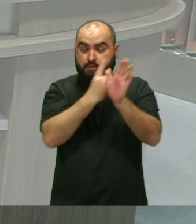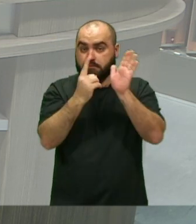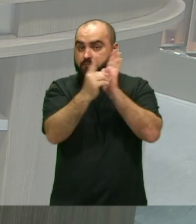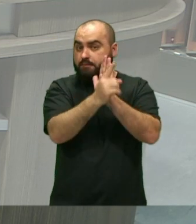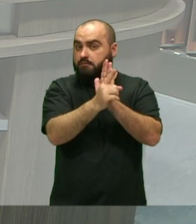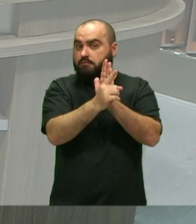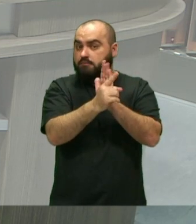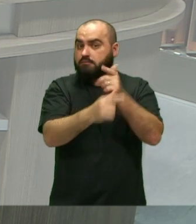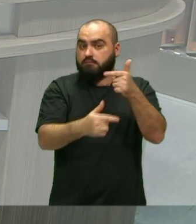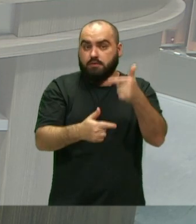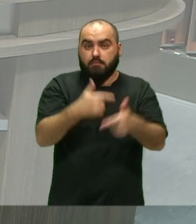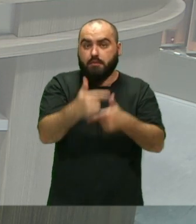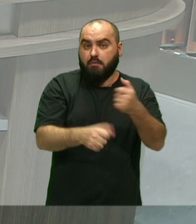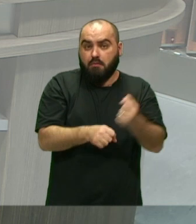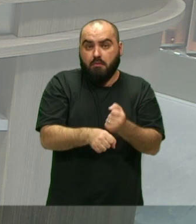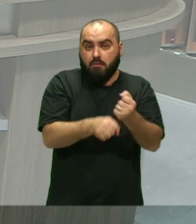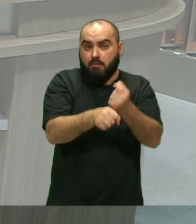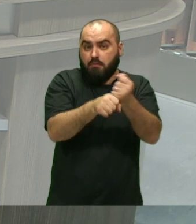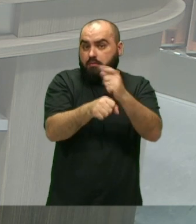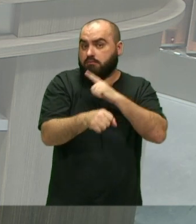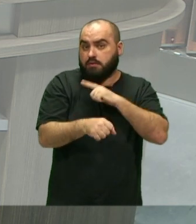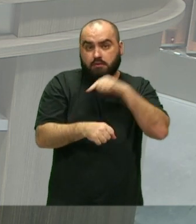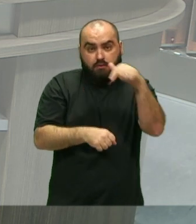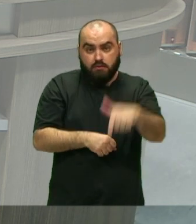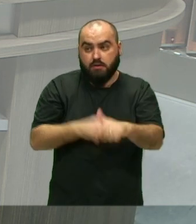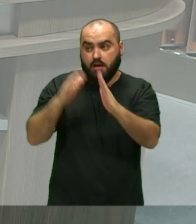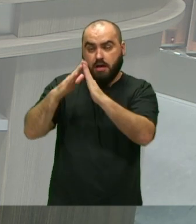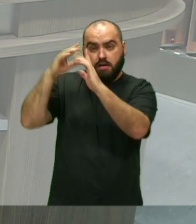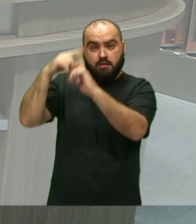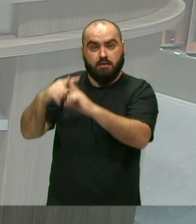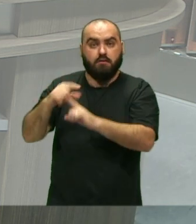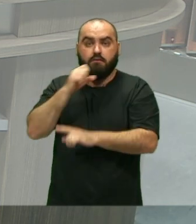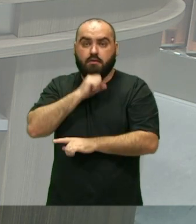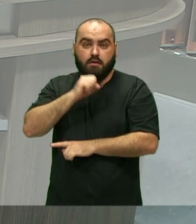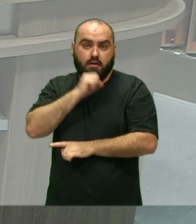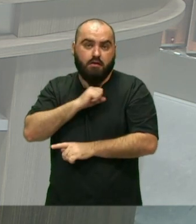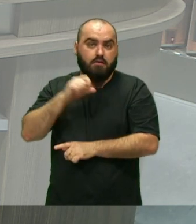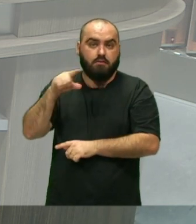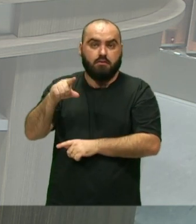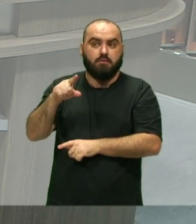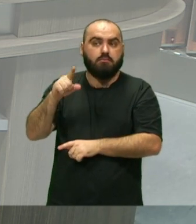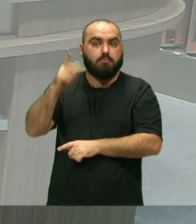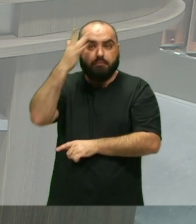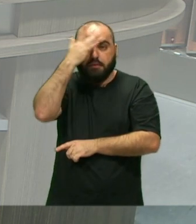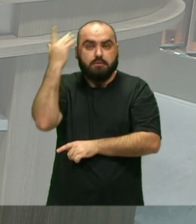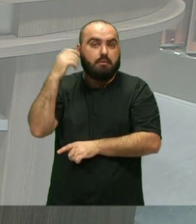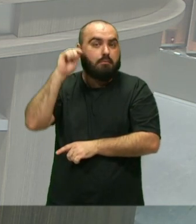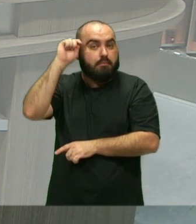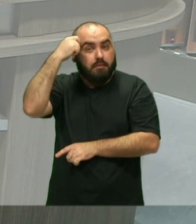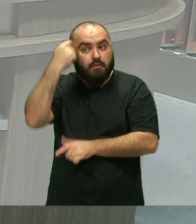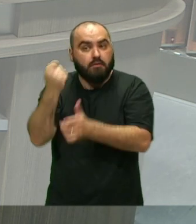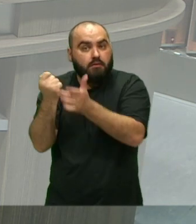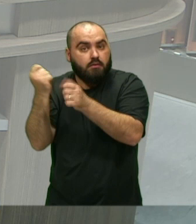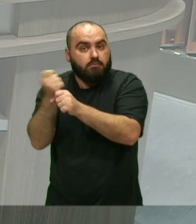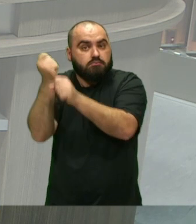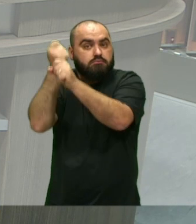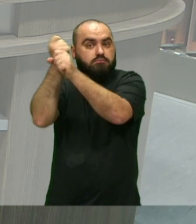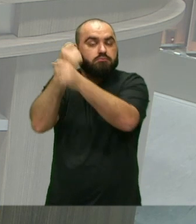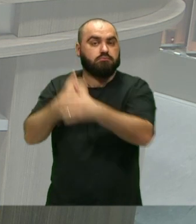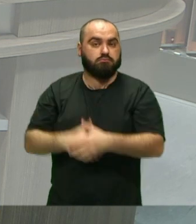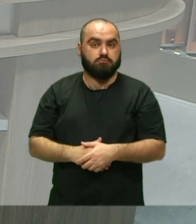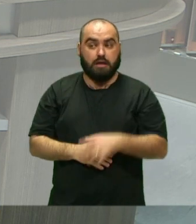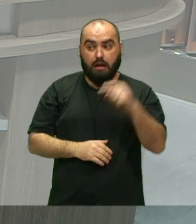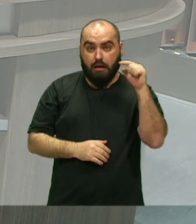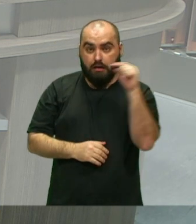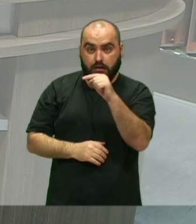Artífices Das grandes obras Que tem aqui A nossa igrejinha Da Imaculada Conceição A primeira igreja A primeira igreja Quer dizer Ali